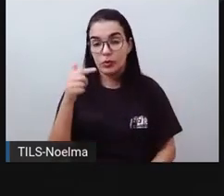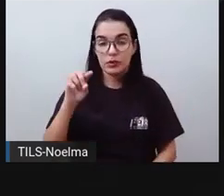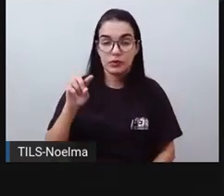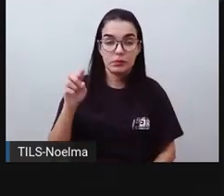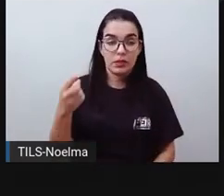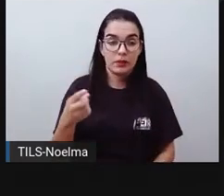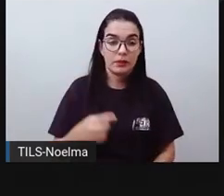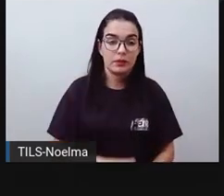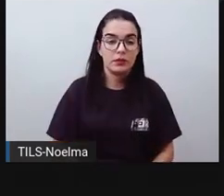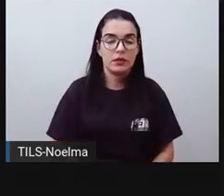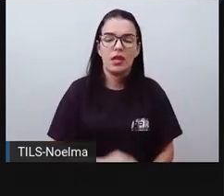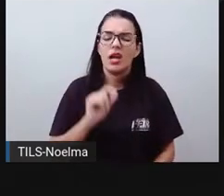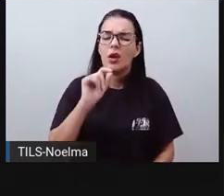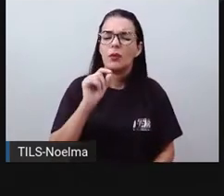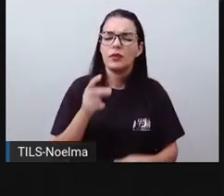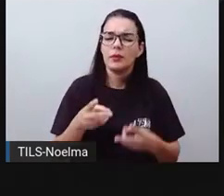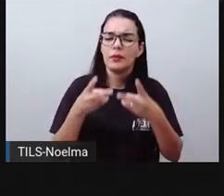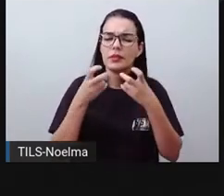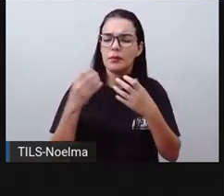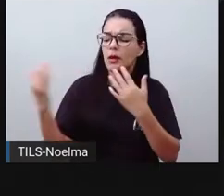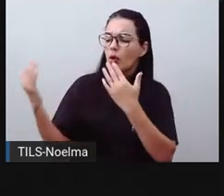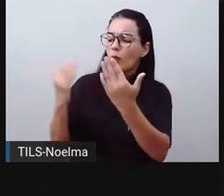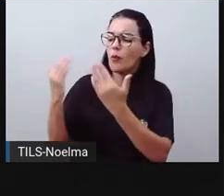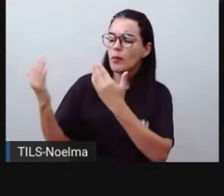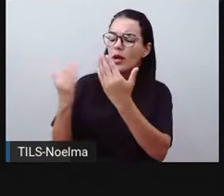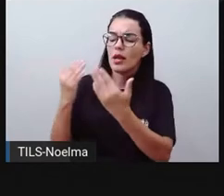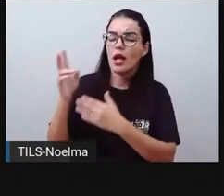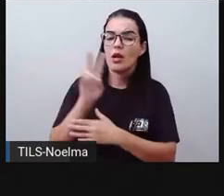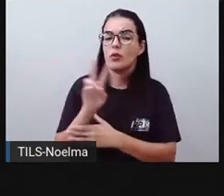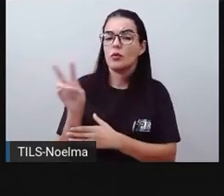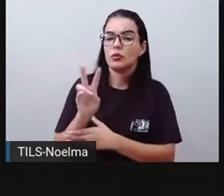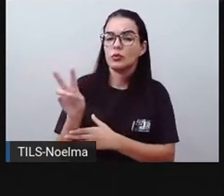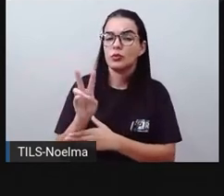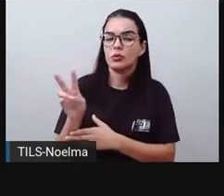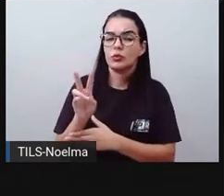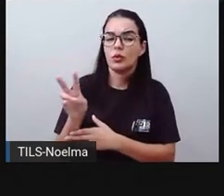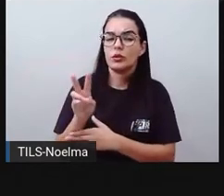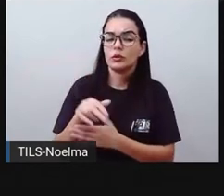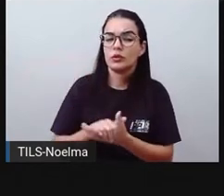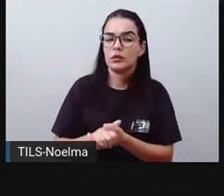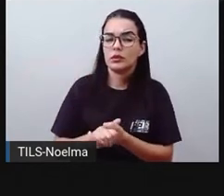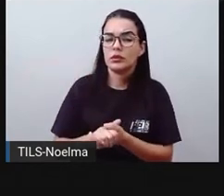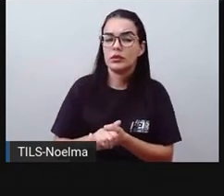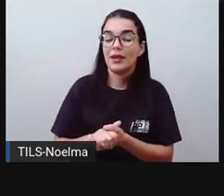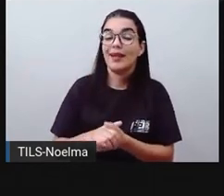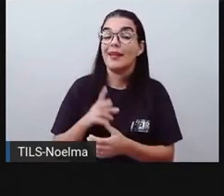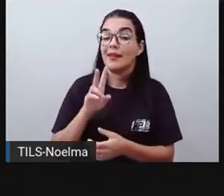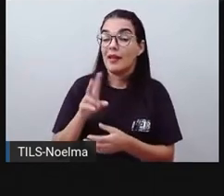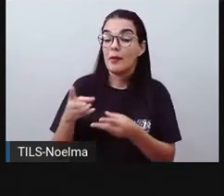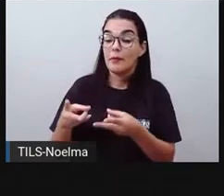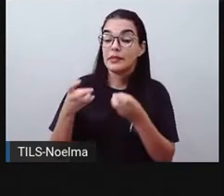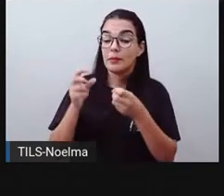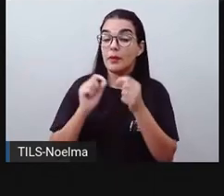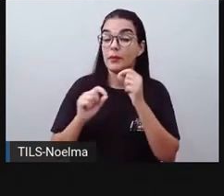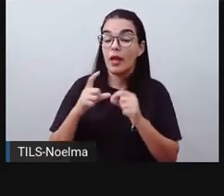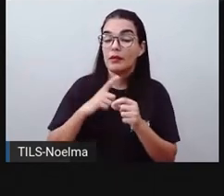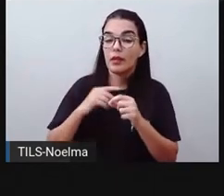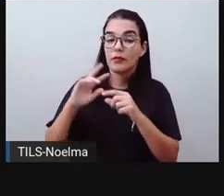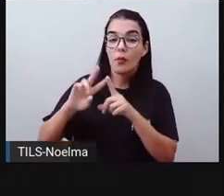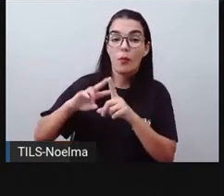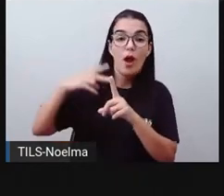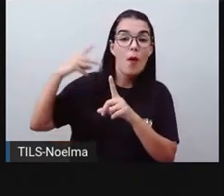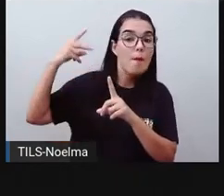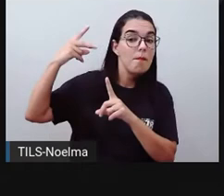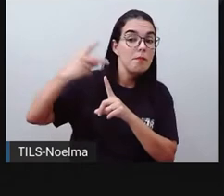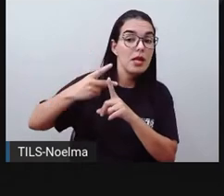O que percebemos ao comparar os dois mapas? A gente percebe que houve um aumento, né? Houve um crescimento em relação